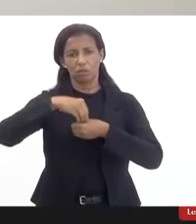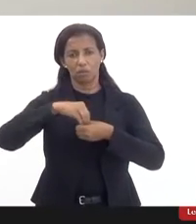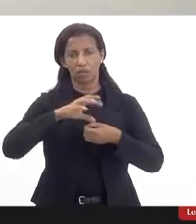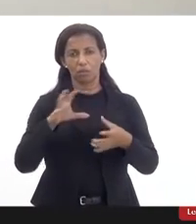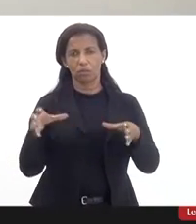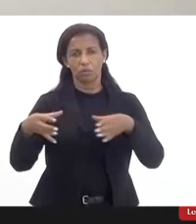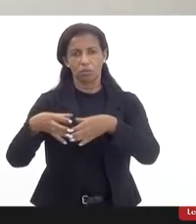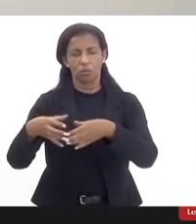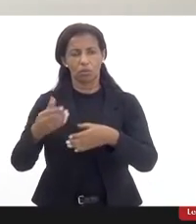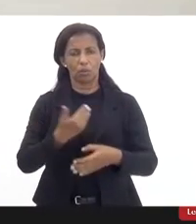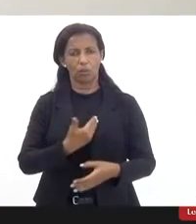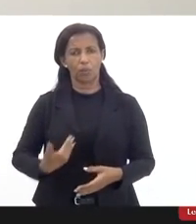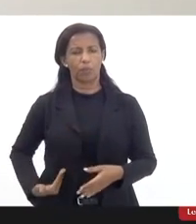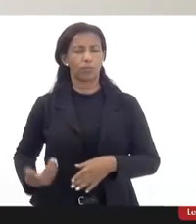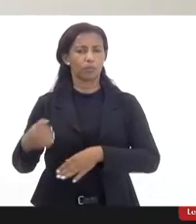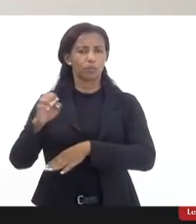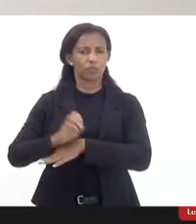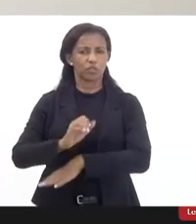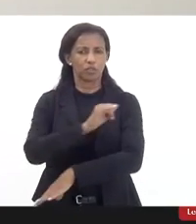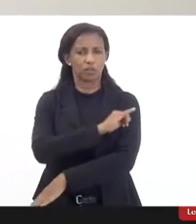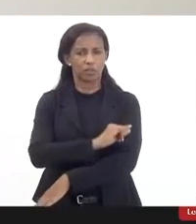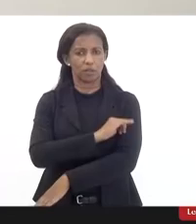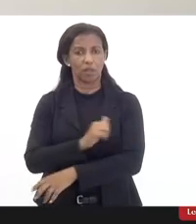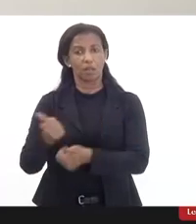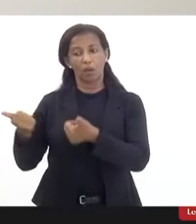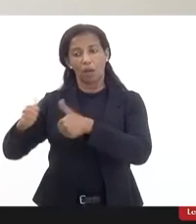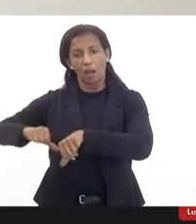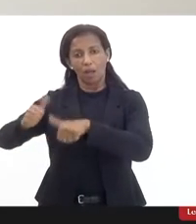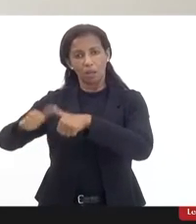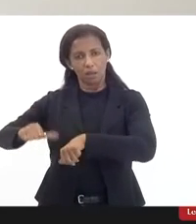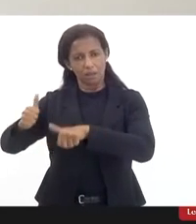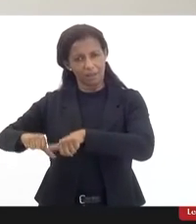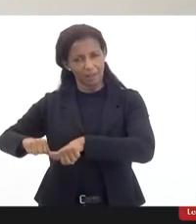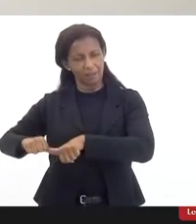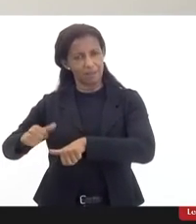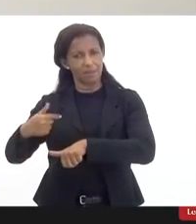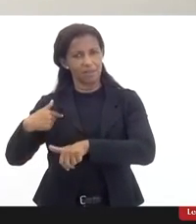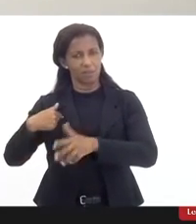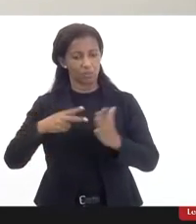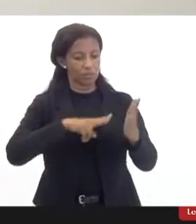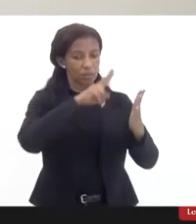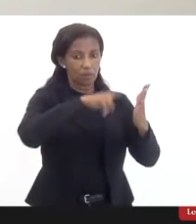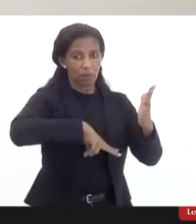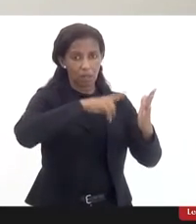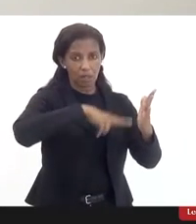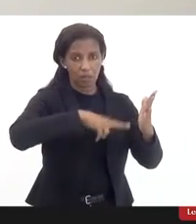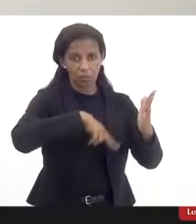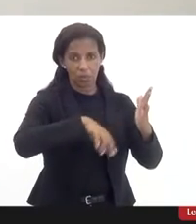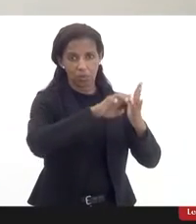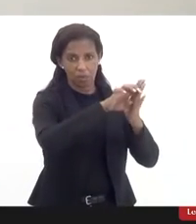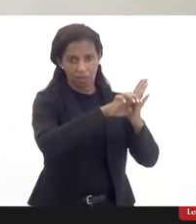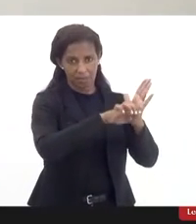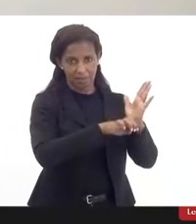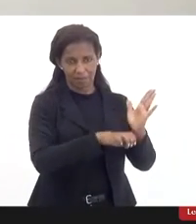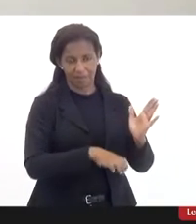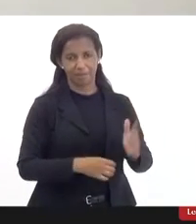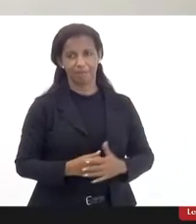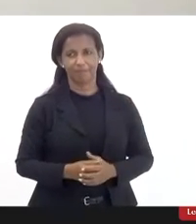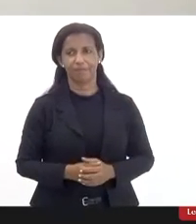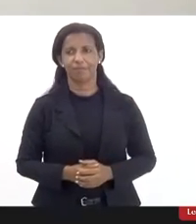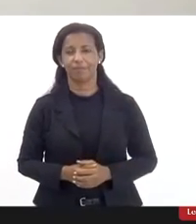públicos do estado do Rio de Janeiro então é uma análise obviamente estou fazendo uma leitura agora das emendas